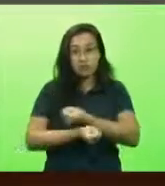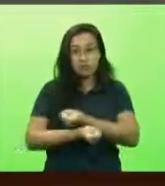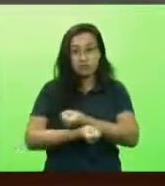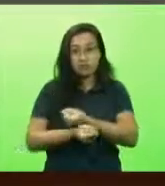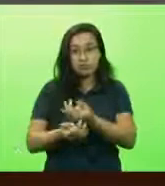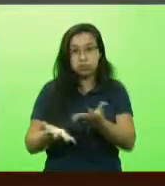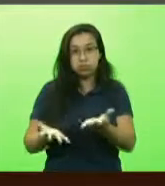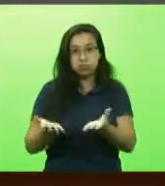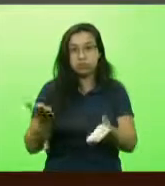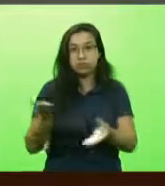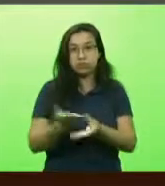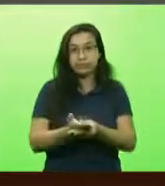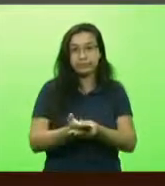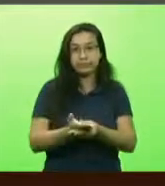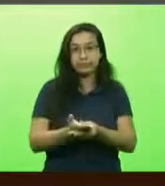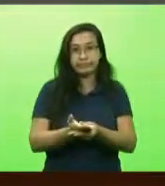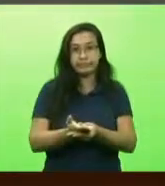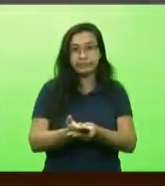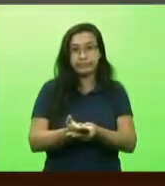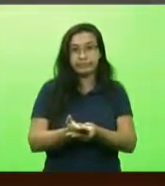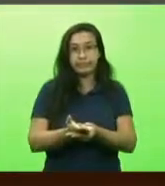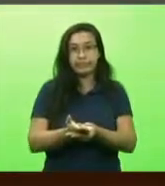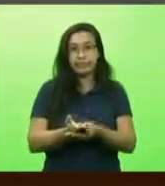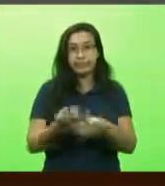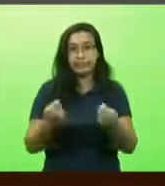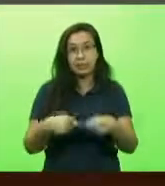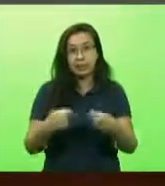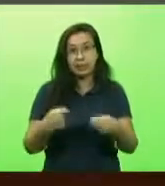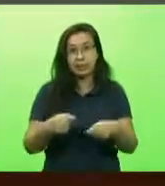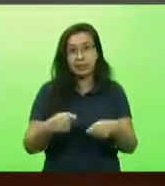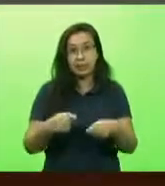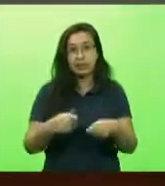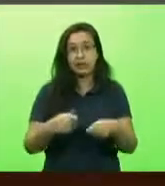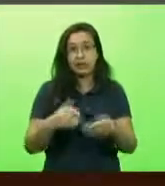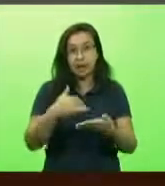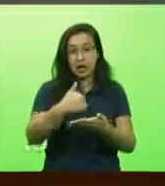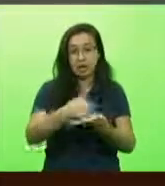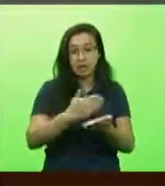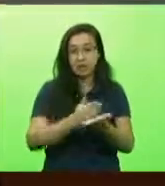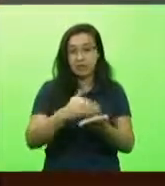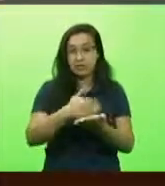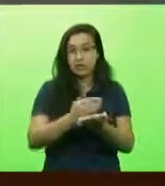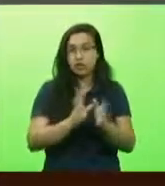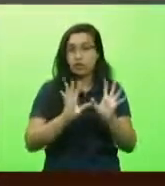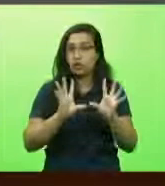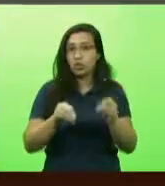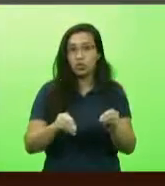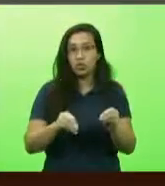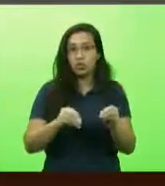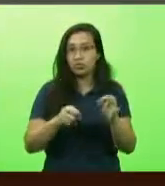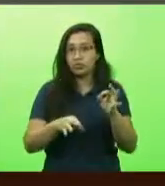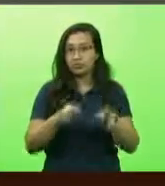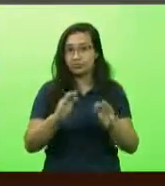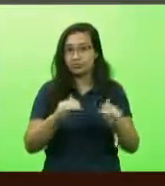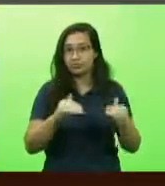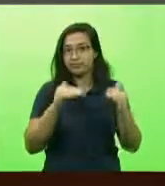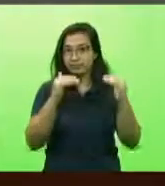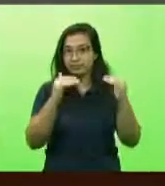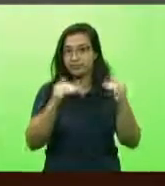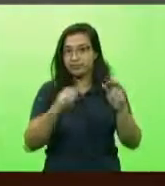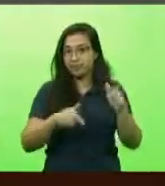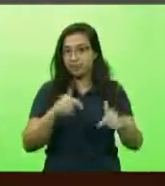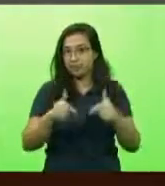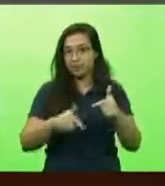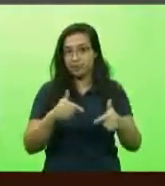processos que deveriam ir e ser divididos entre todos os desembargadores? Como